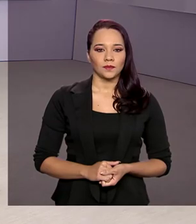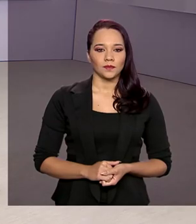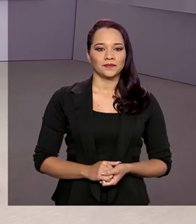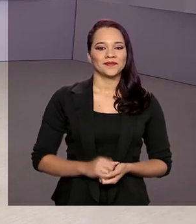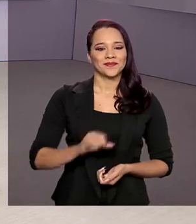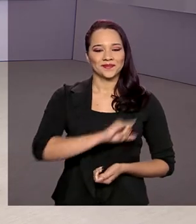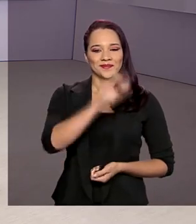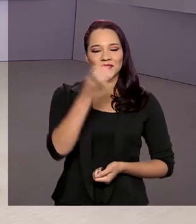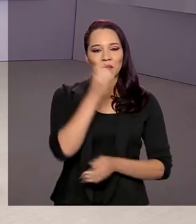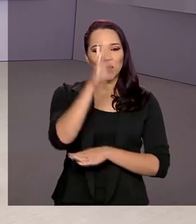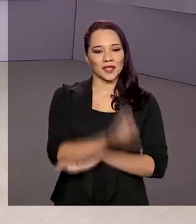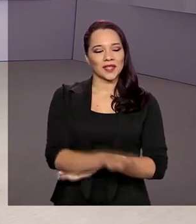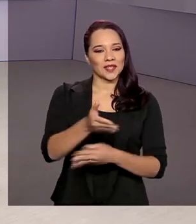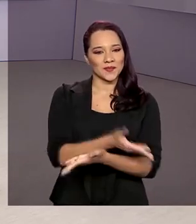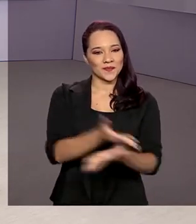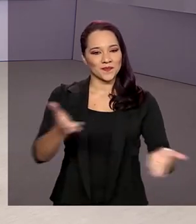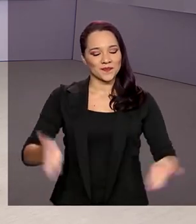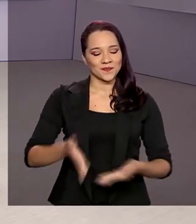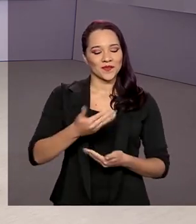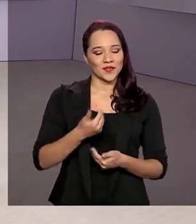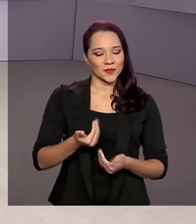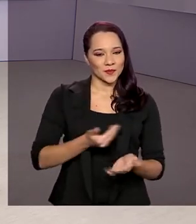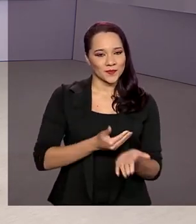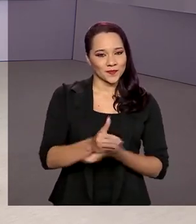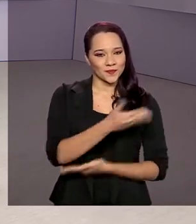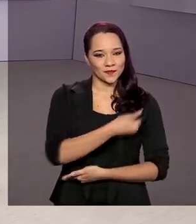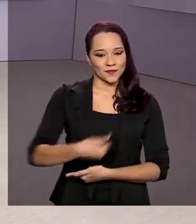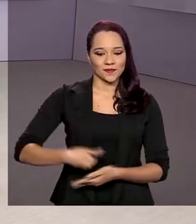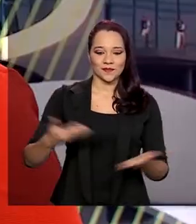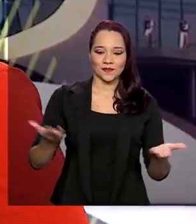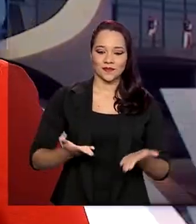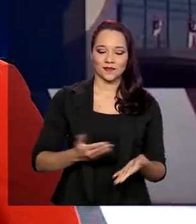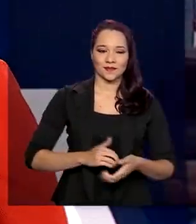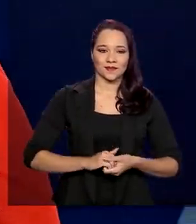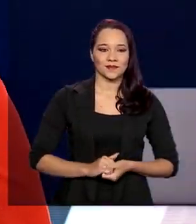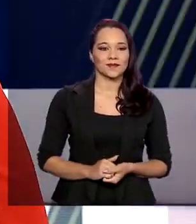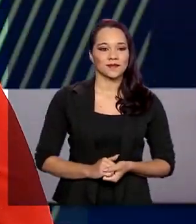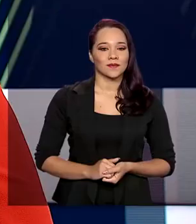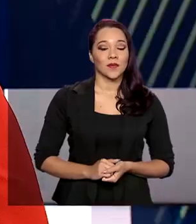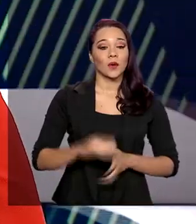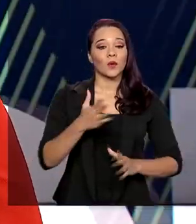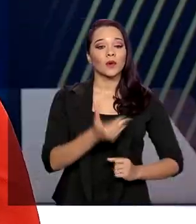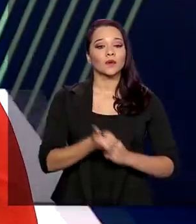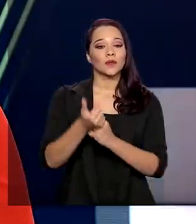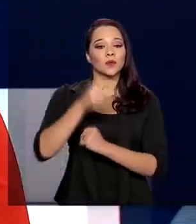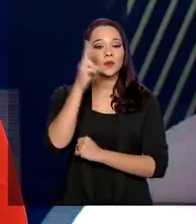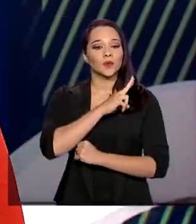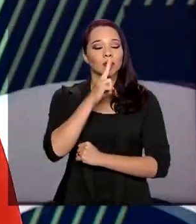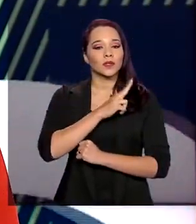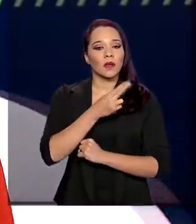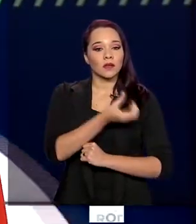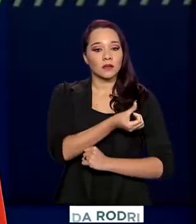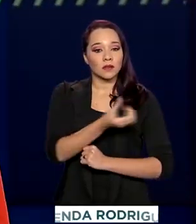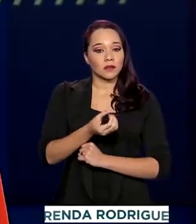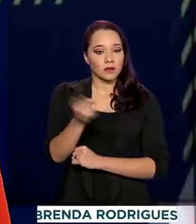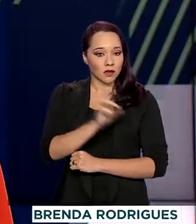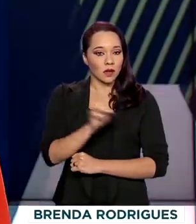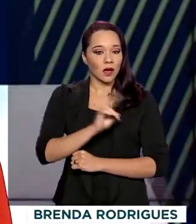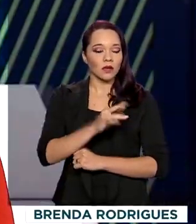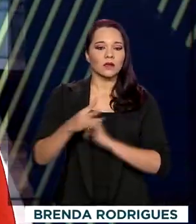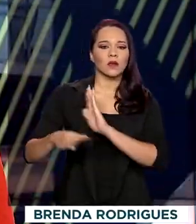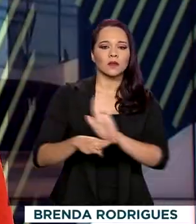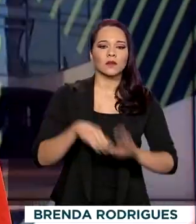Olá, boa tarde para você. Estamos de volta com o Governo Agora. O auxílio emergencial de 600 reais